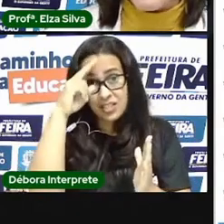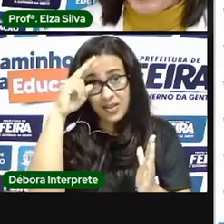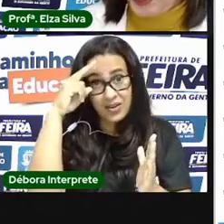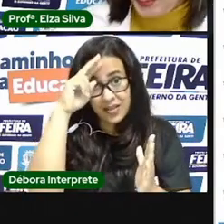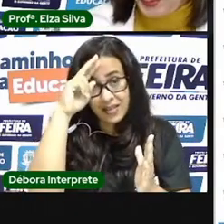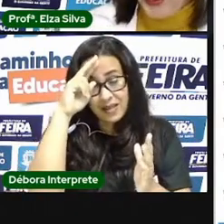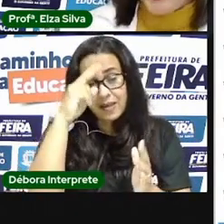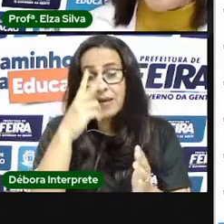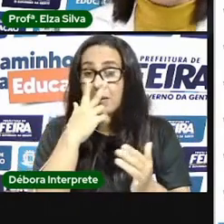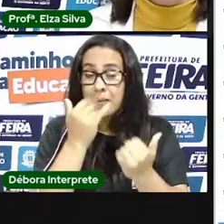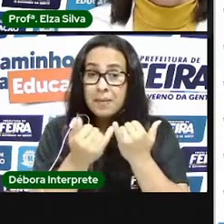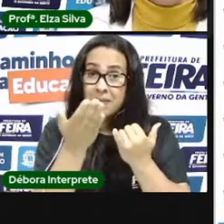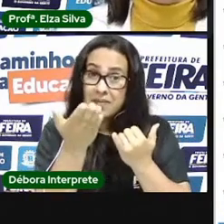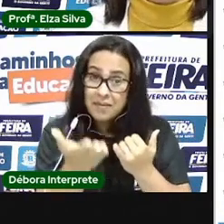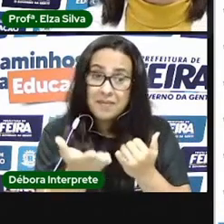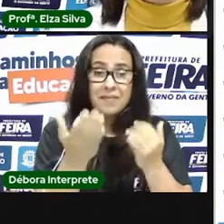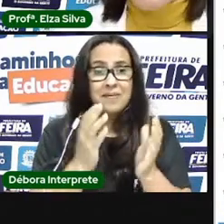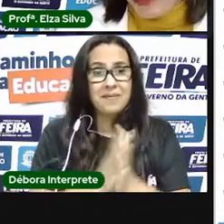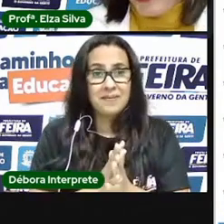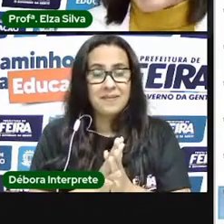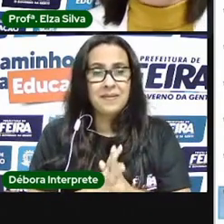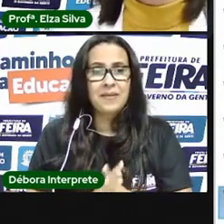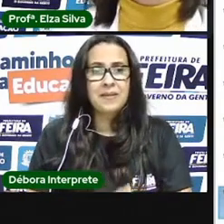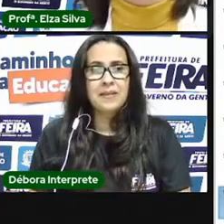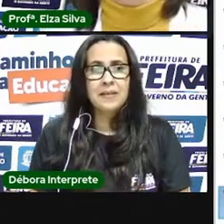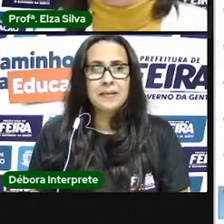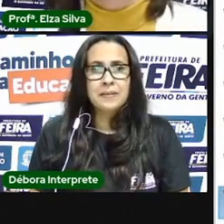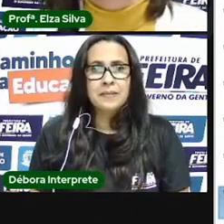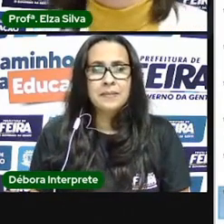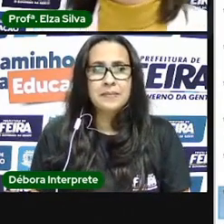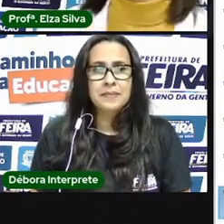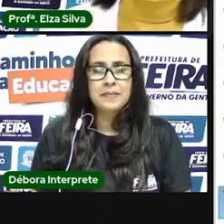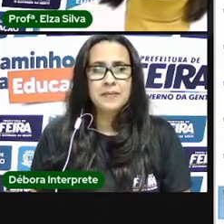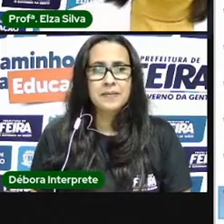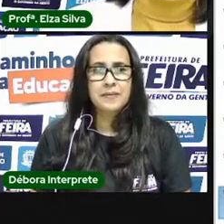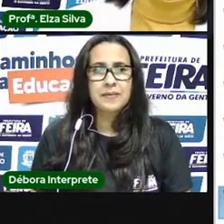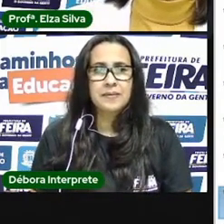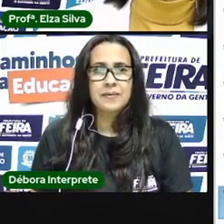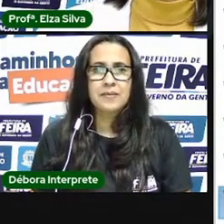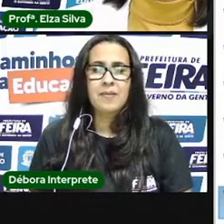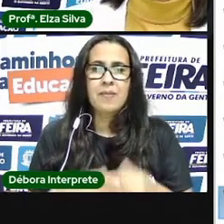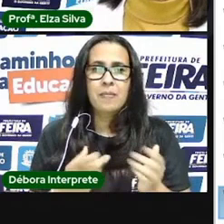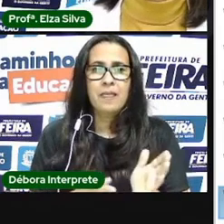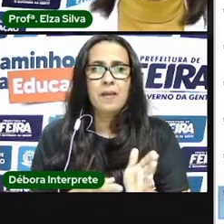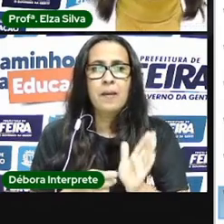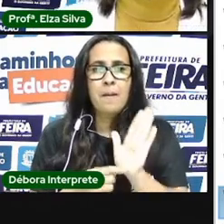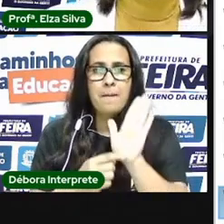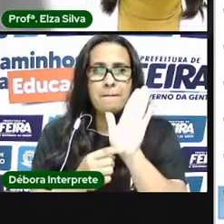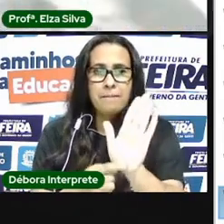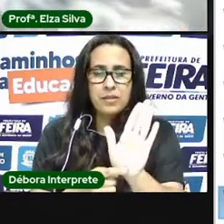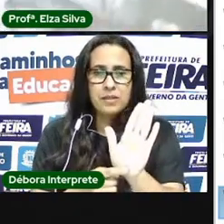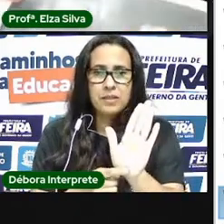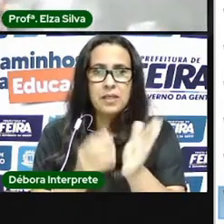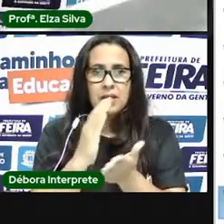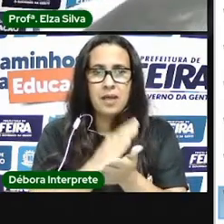certo? bom eu quero mostrar para vocês antes da nossa revisão algumas